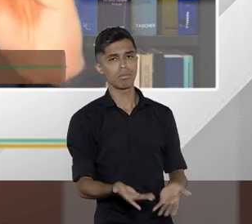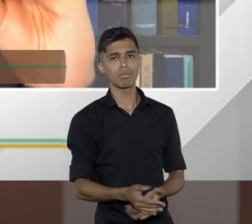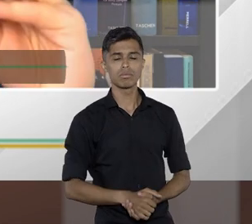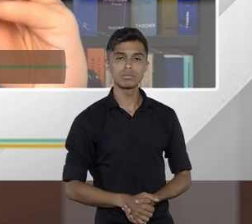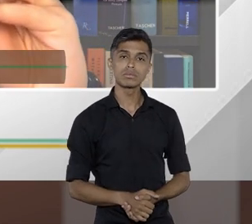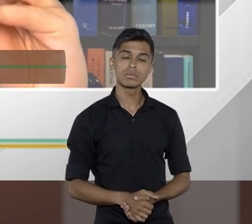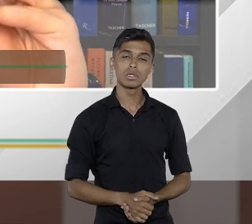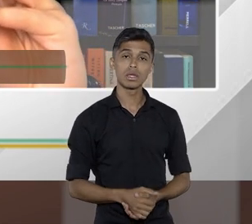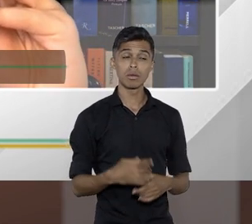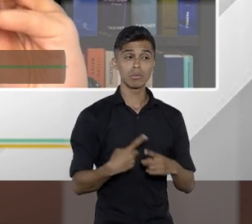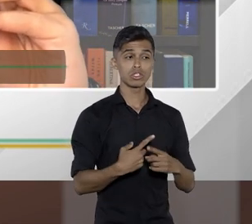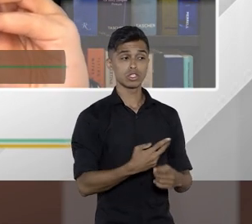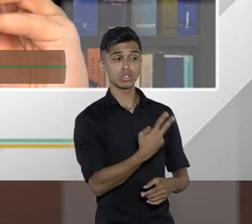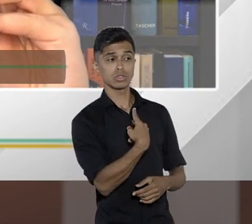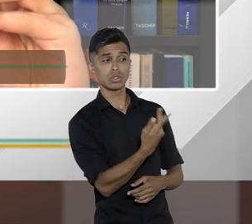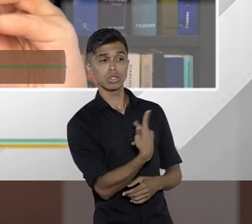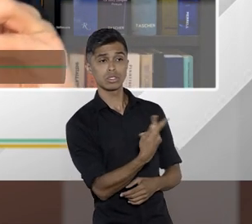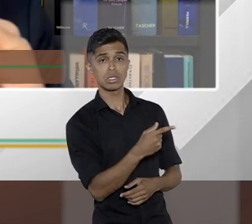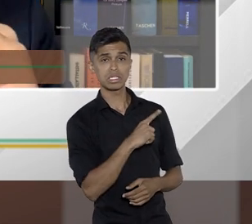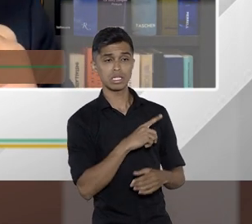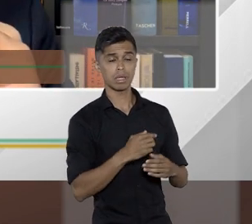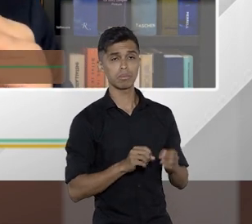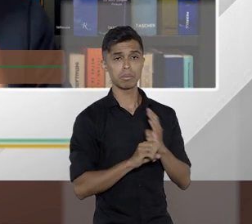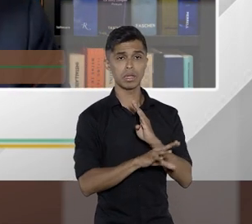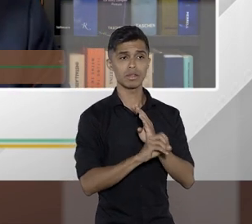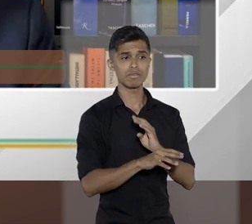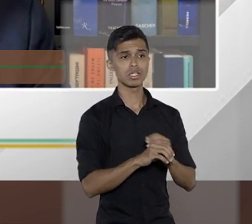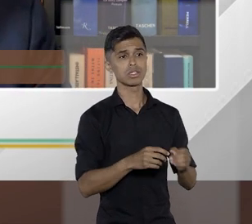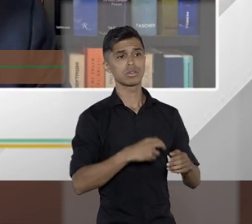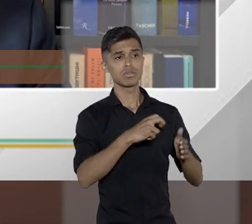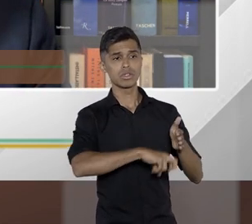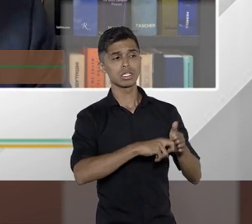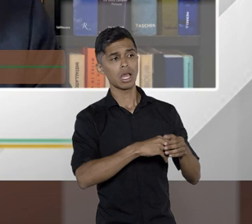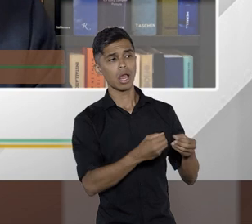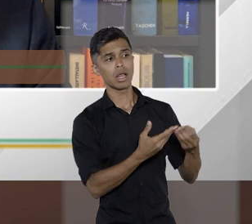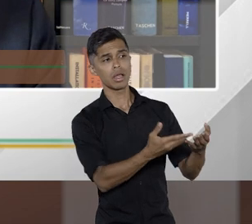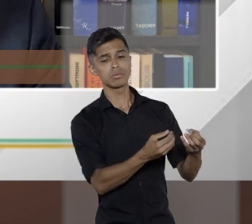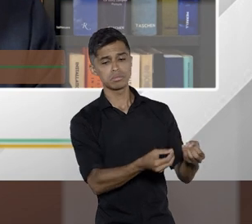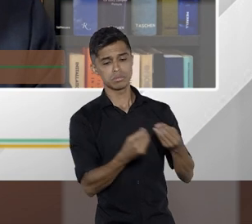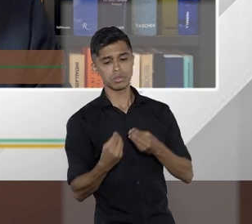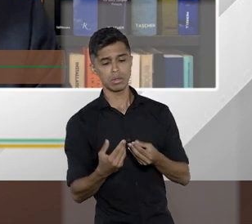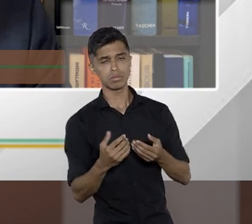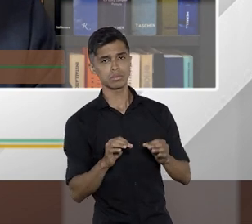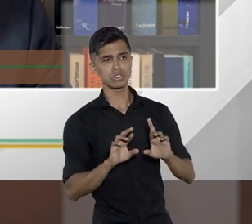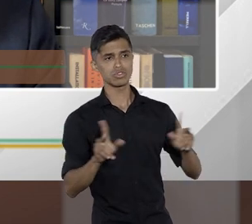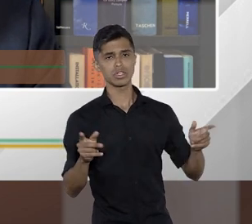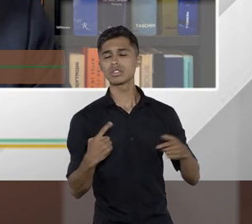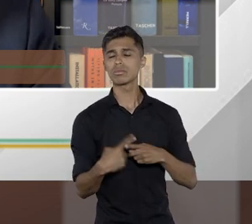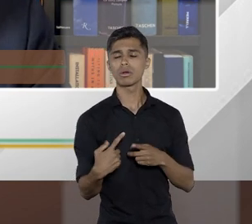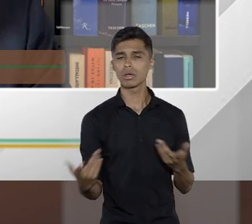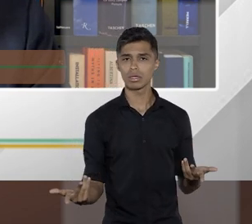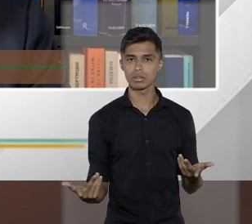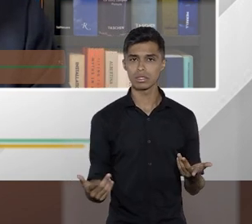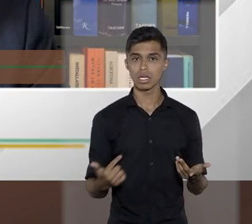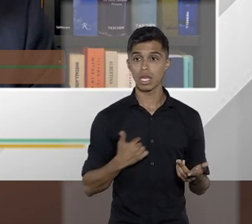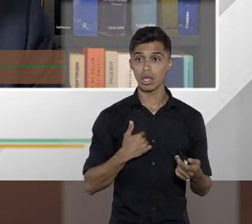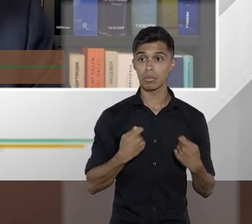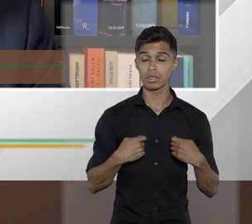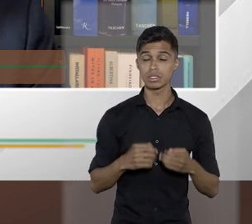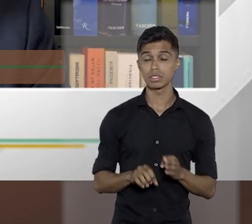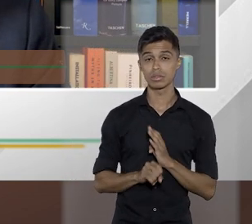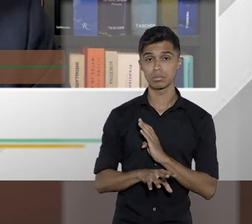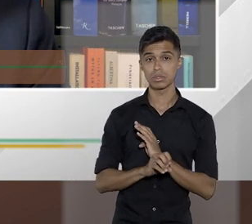Porque nós dois temos incentivos fiscais e esses incentivos fiscais são diferentes. Então, o dever de